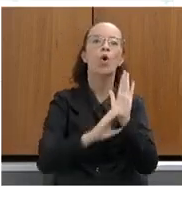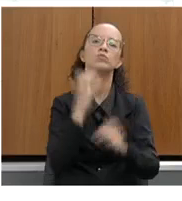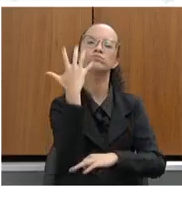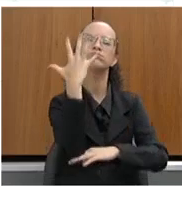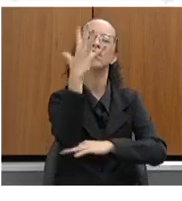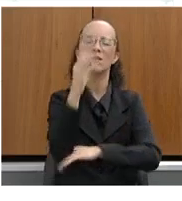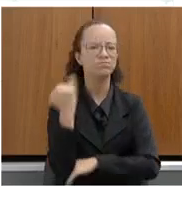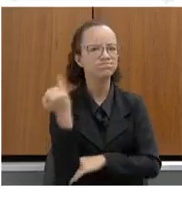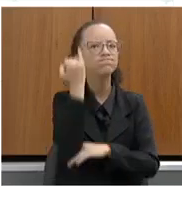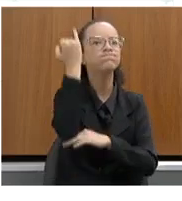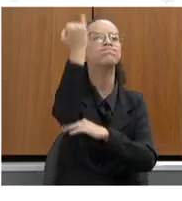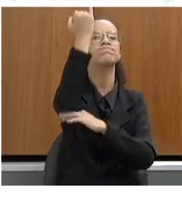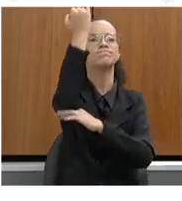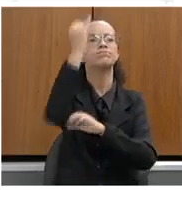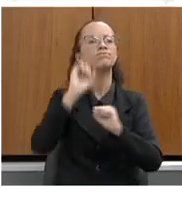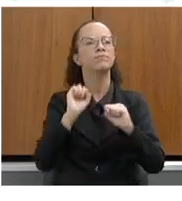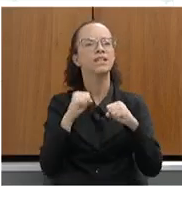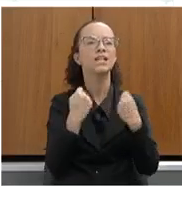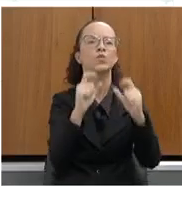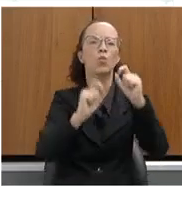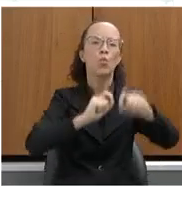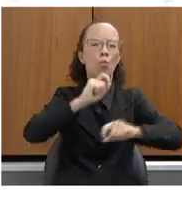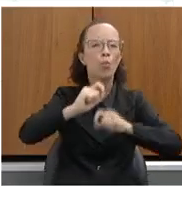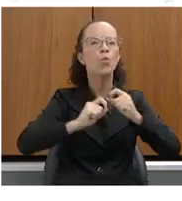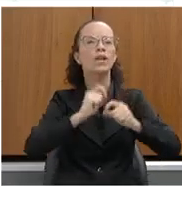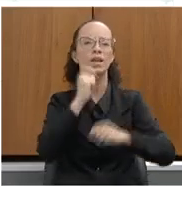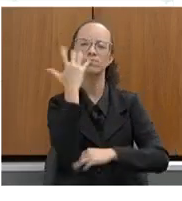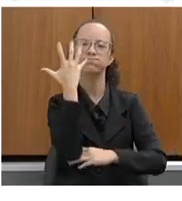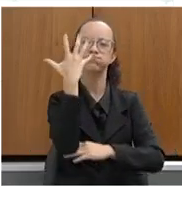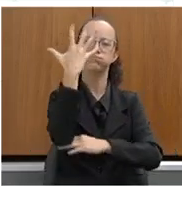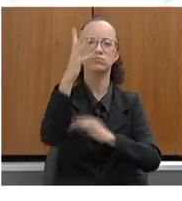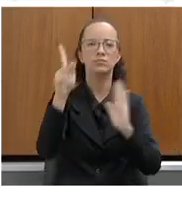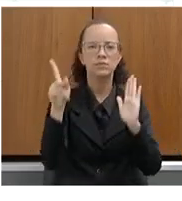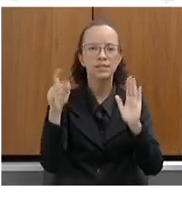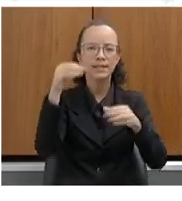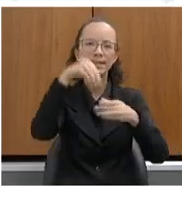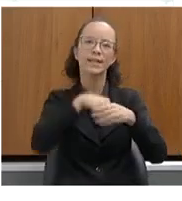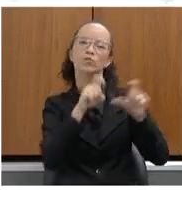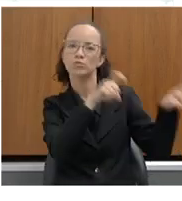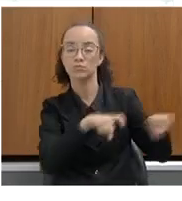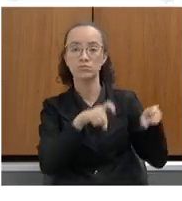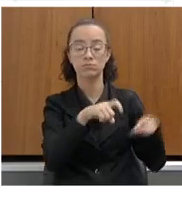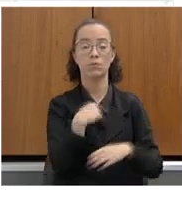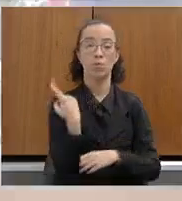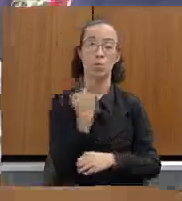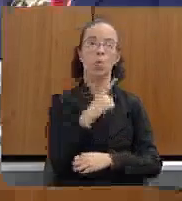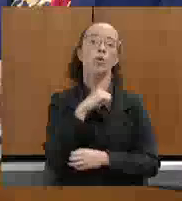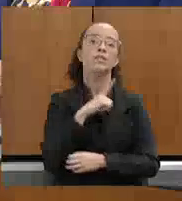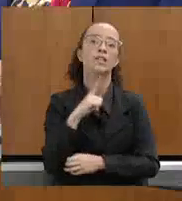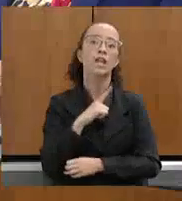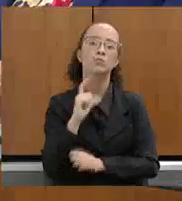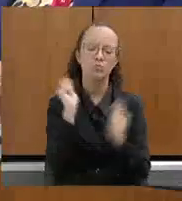muito importante para garantir a sustentabilidade em propriedades rurais. Nós temos um potencial de 3